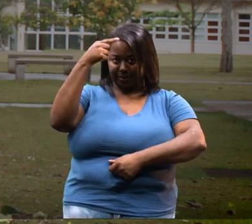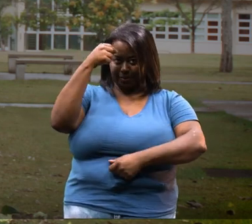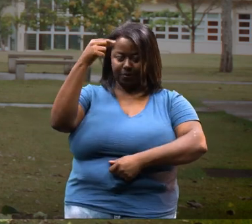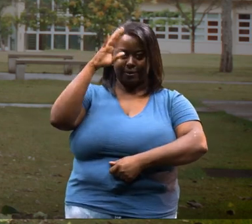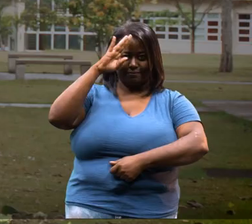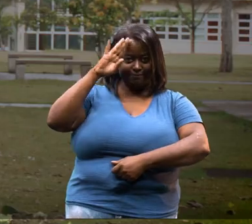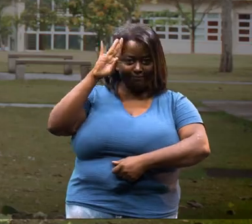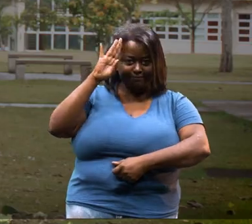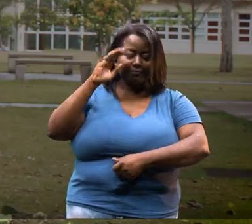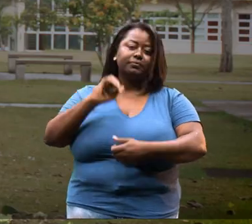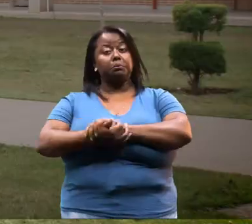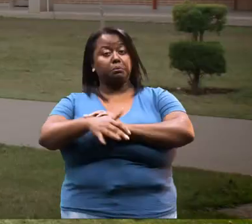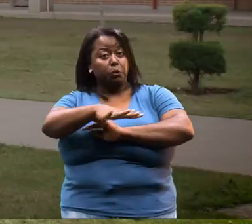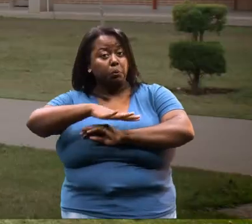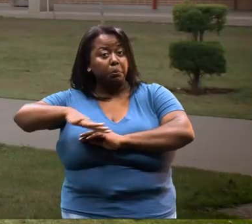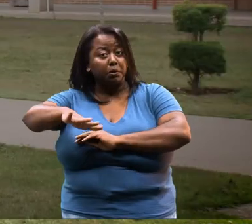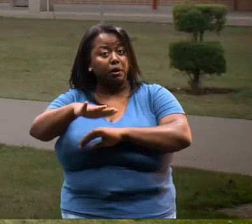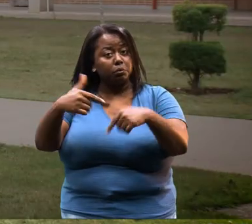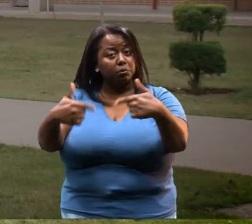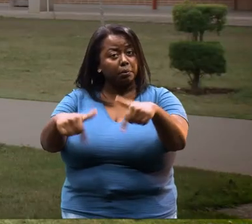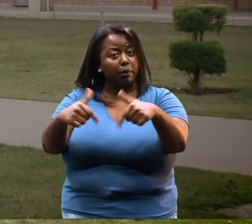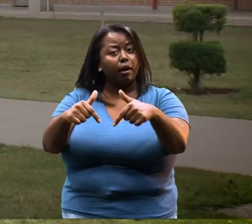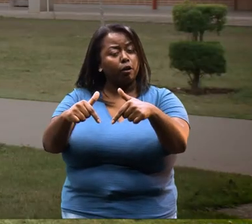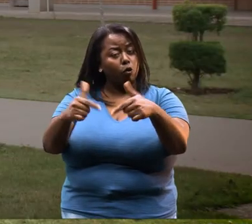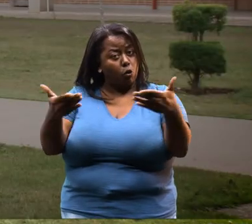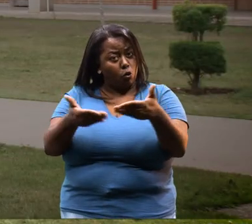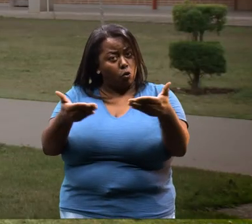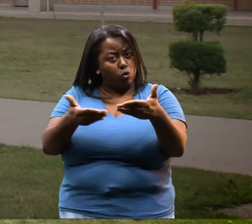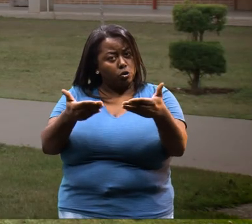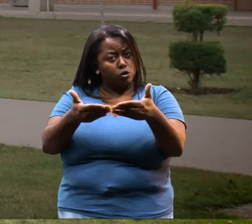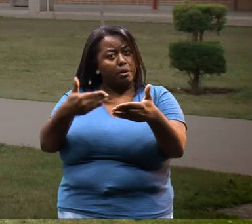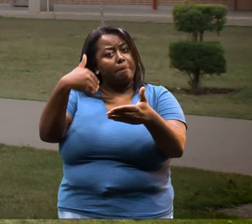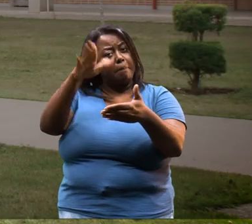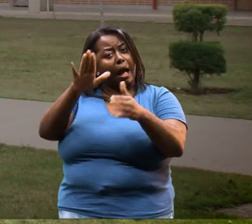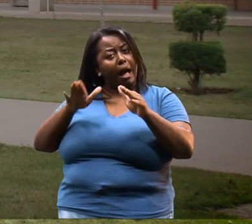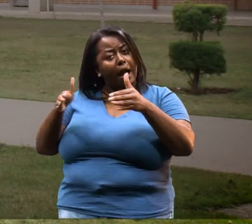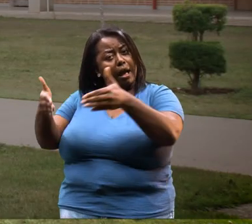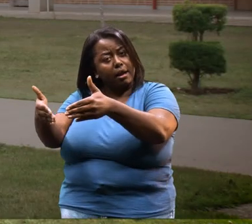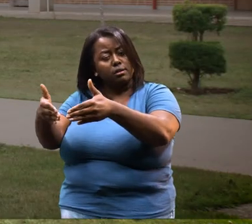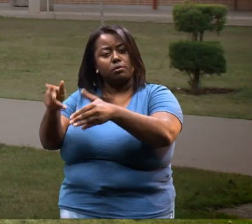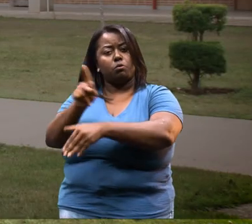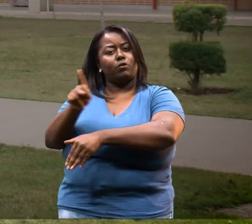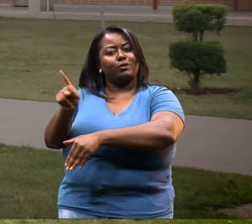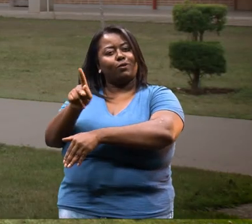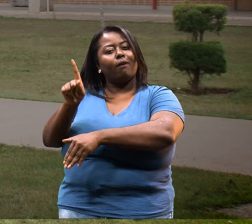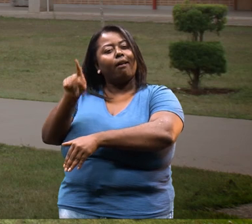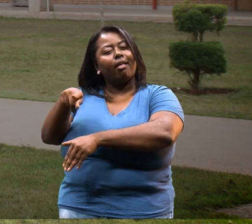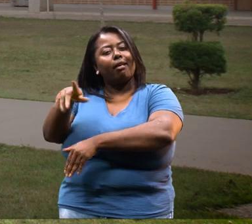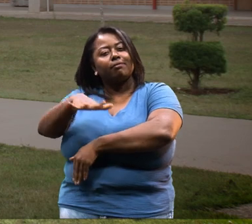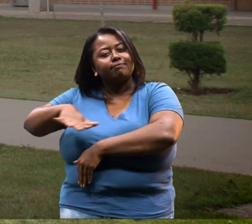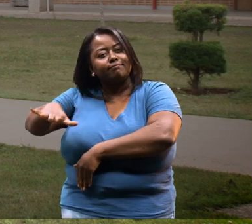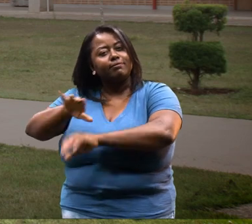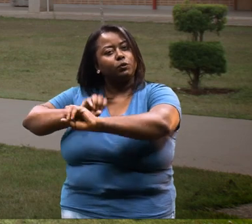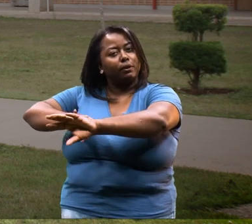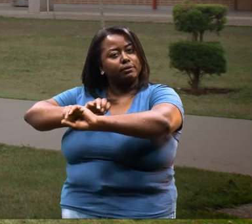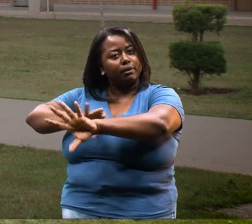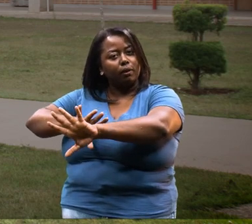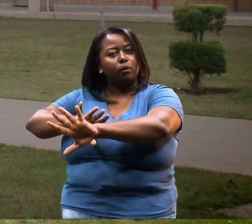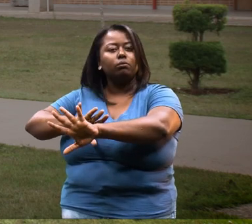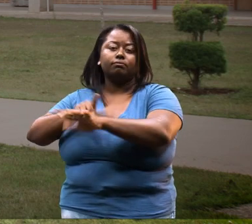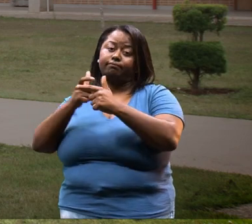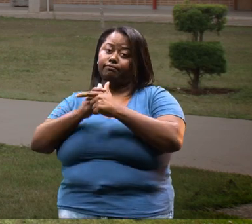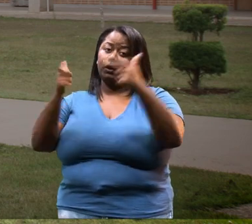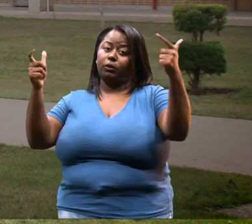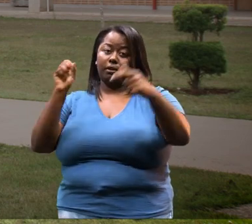o que a gente chama de formação acadêmica. O mercado de trabalho, hoje, ele se concentra mais em ser professor, na parte da educação, então,